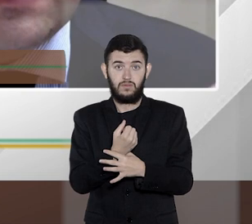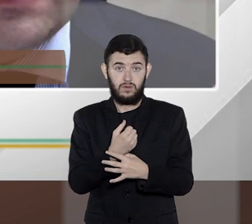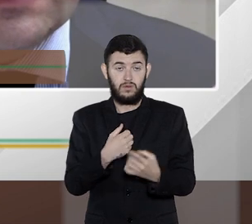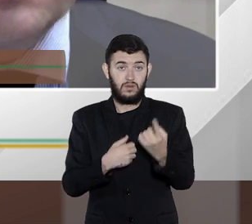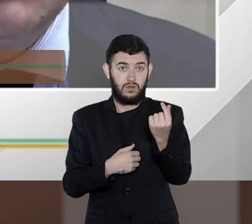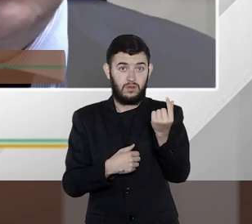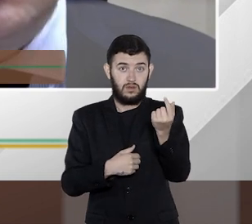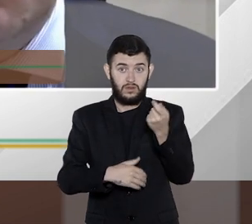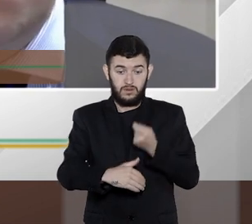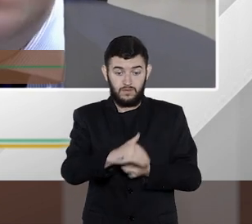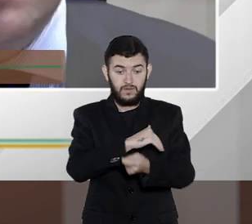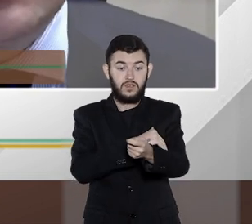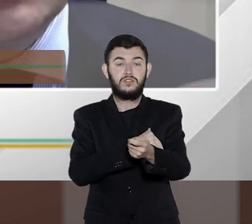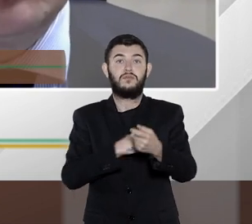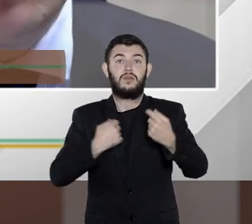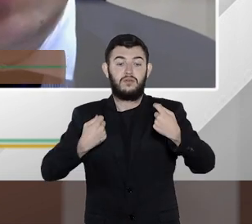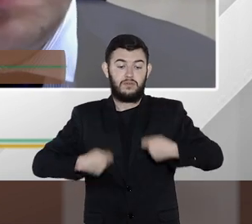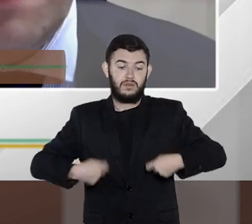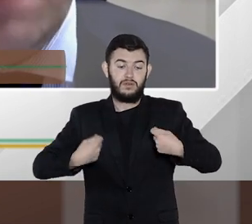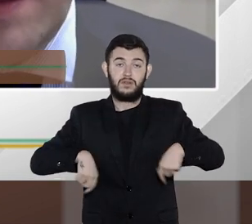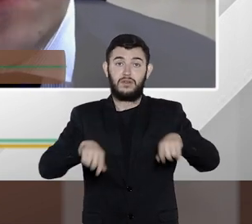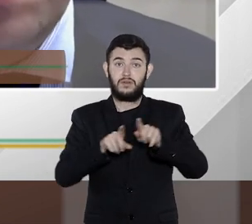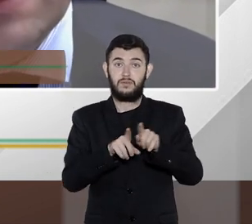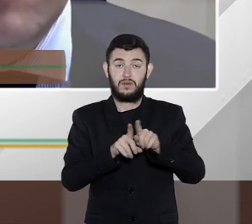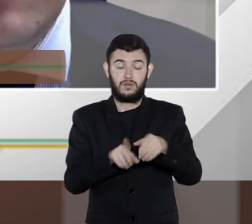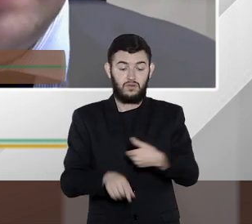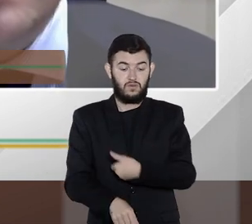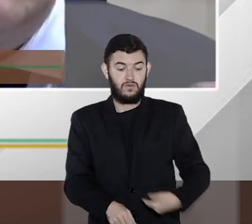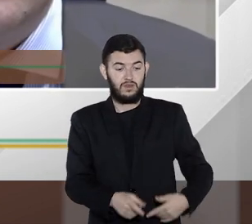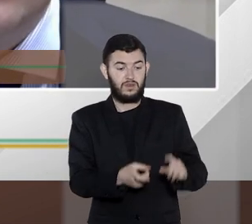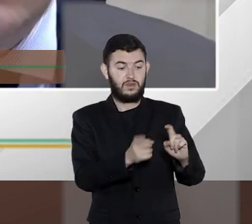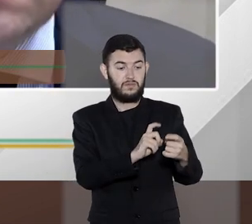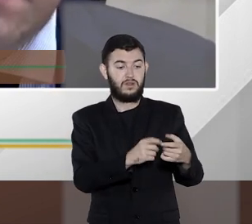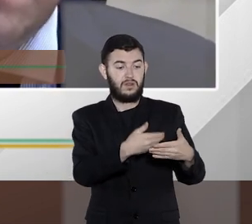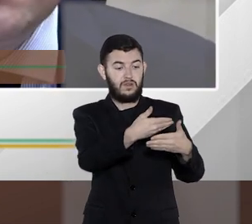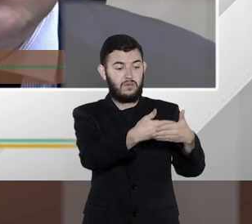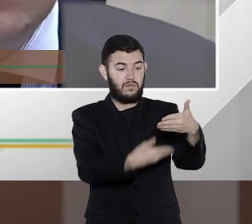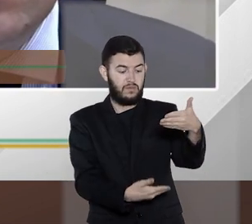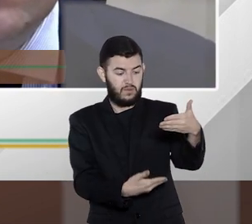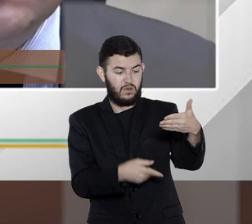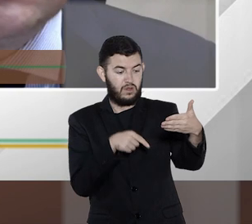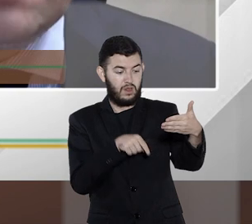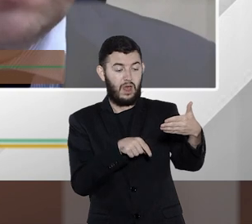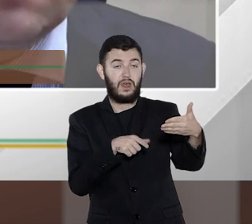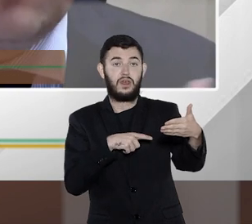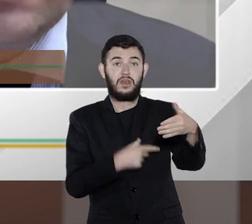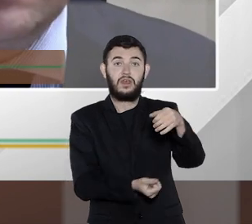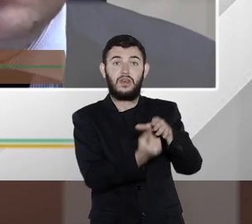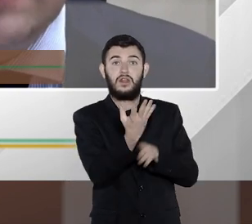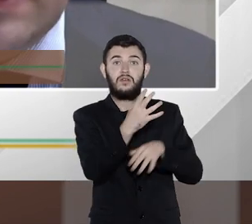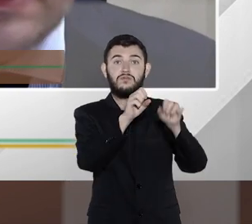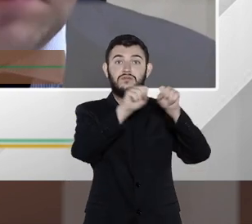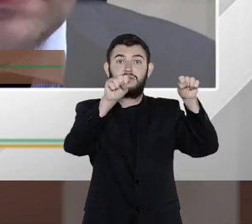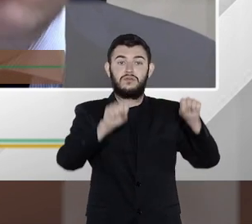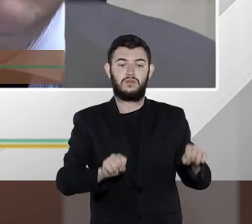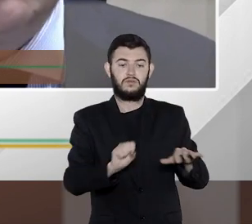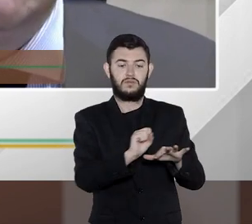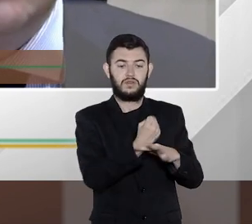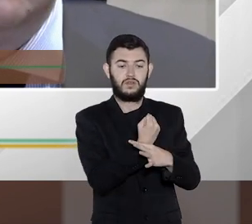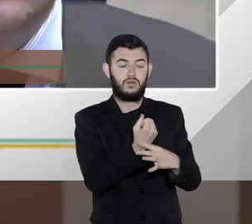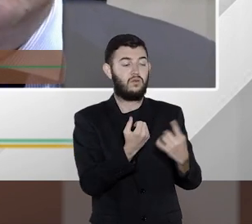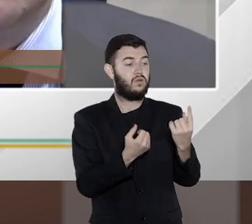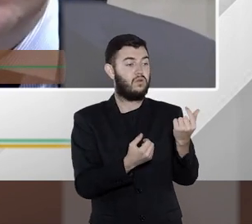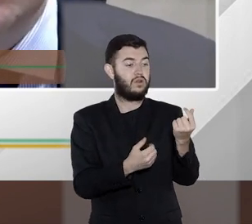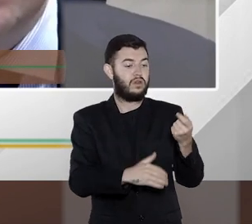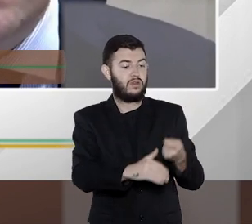exemplo, aquela administração pública que tinha tudo no papel, vai ter que fazer um sistema mais seguro, um sistema que vai depender de